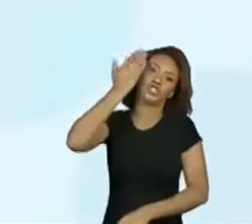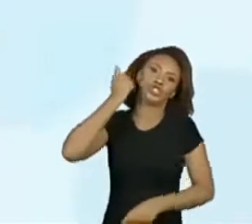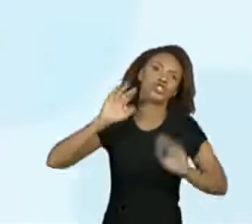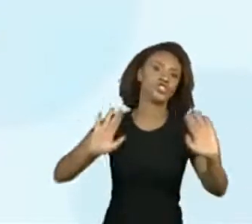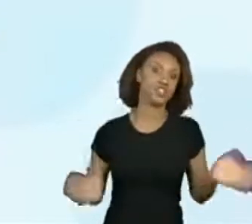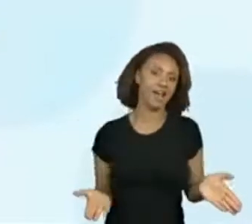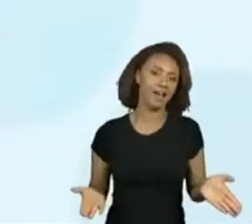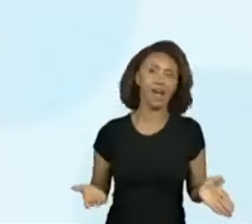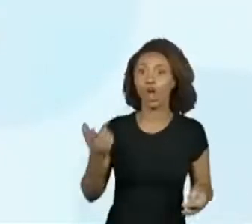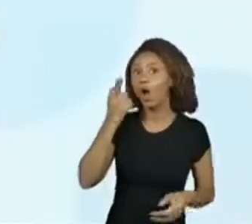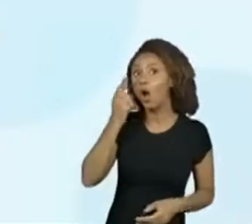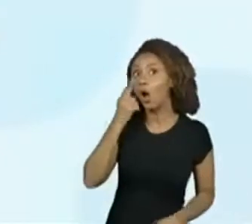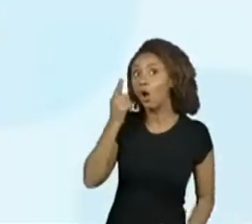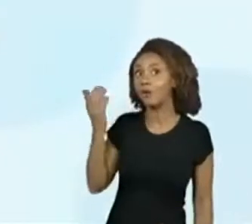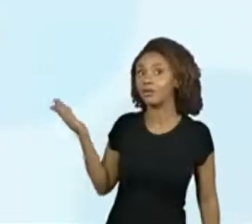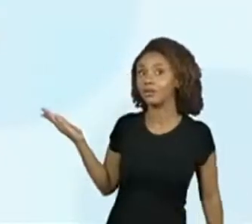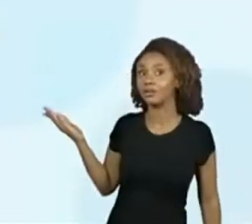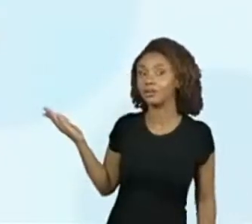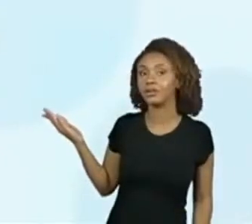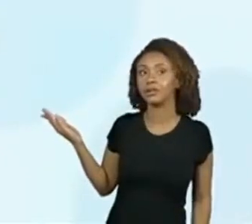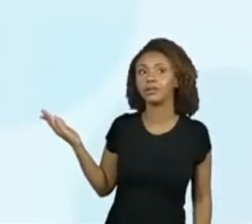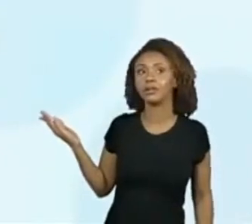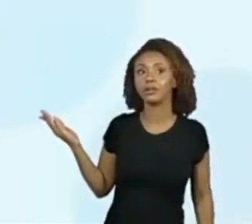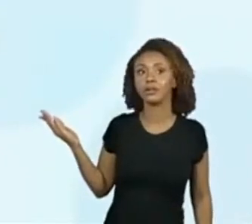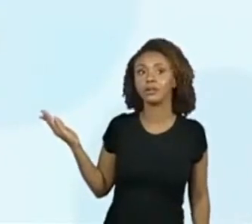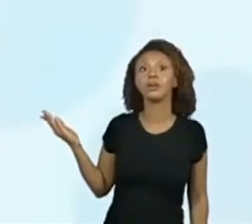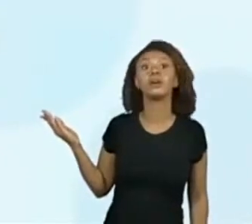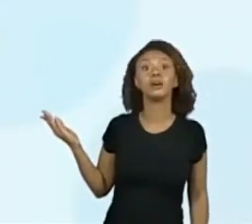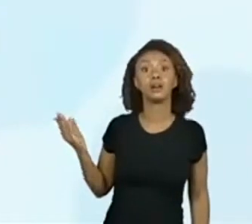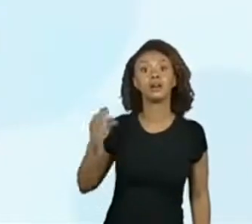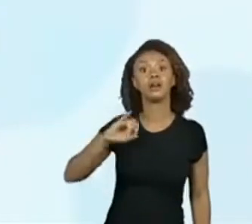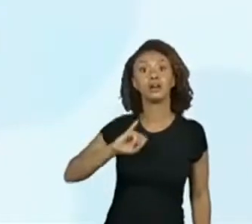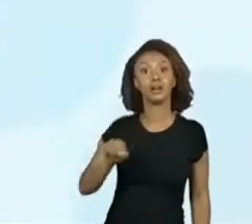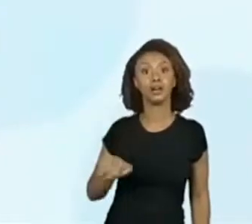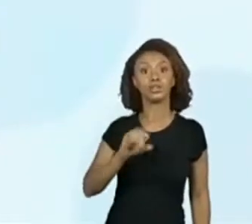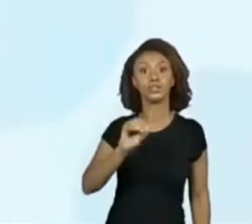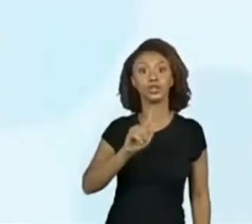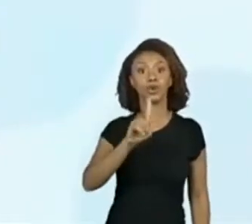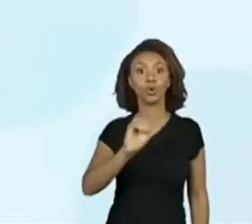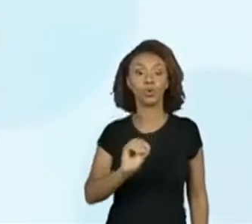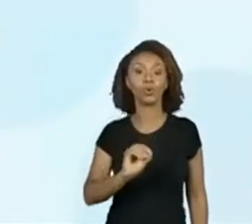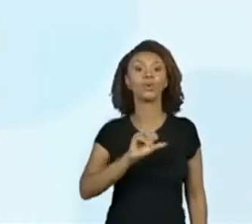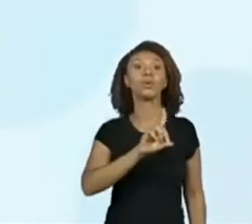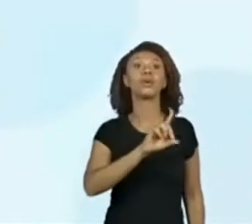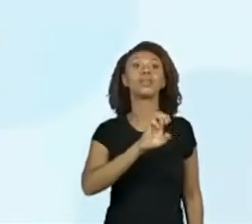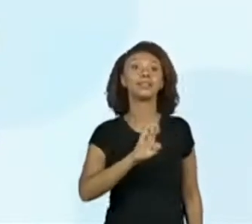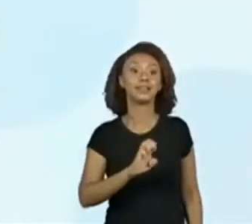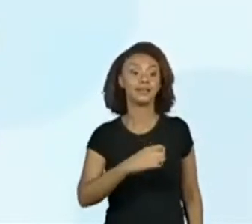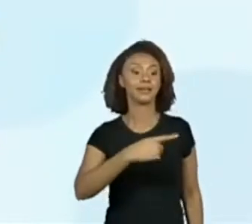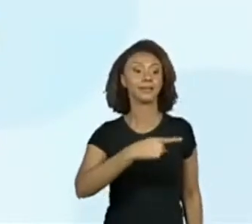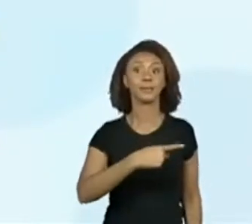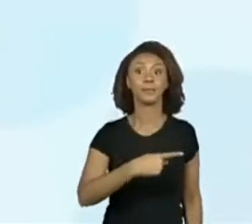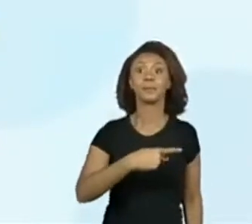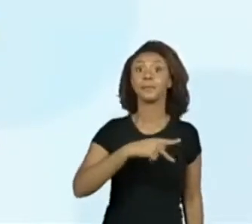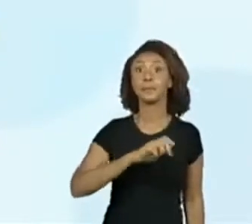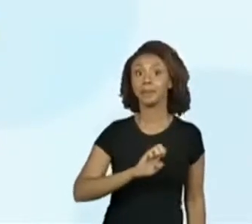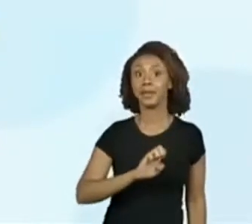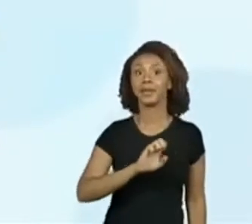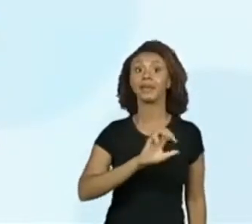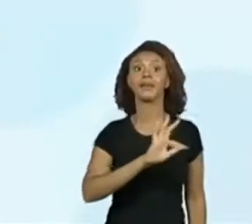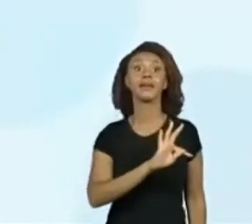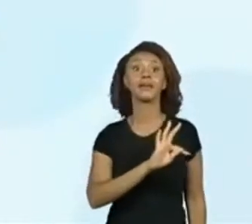Vou ler de novo, ó. O D a gente já conhece. Jogo. D. P. T.